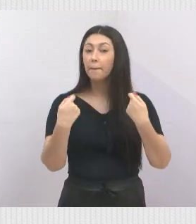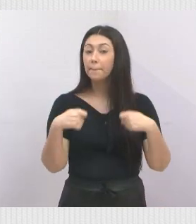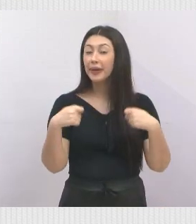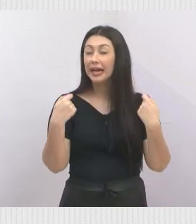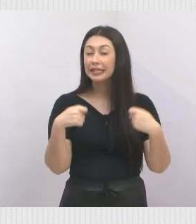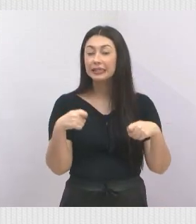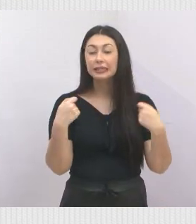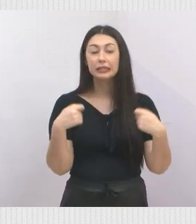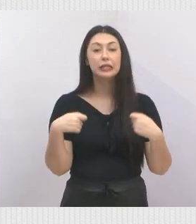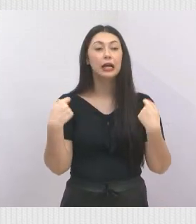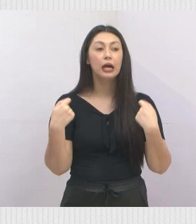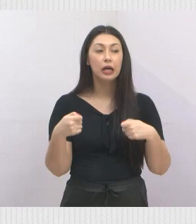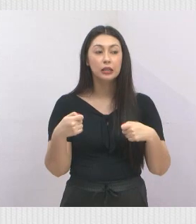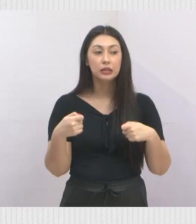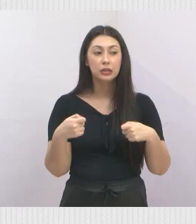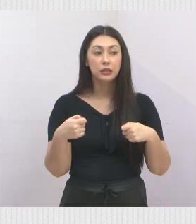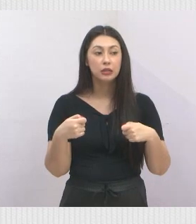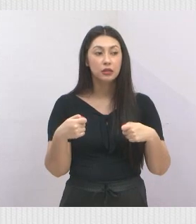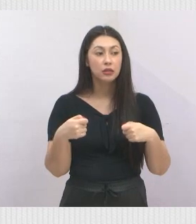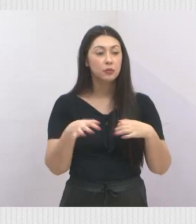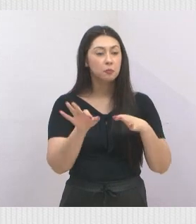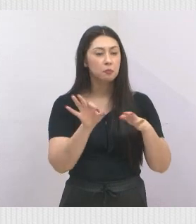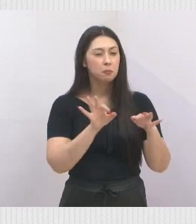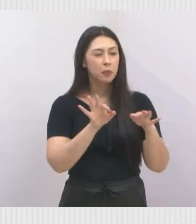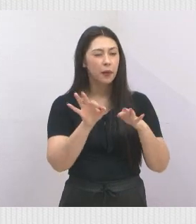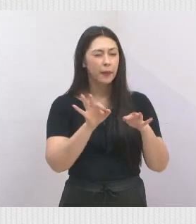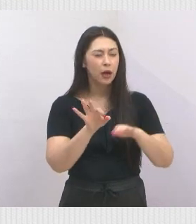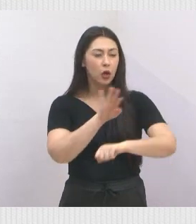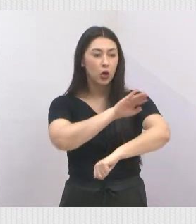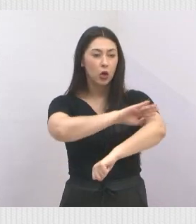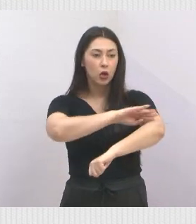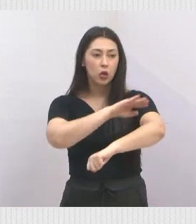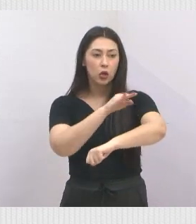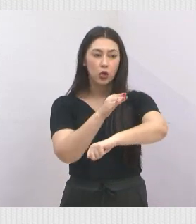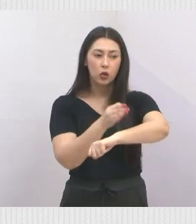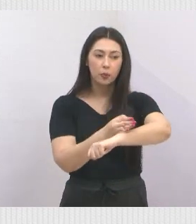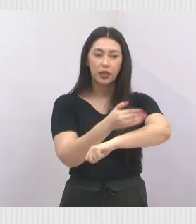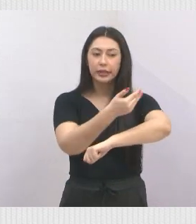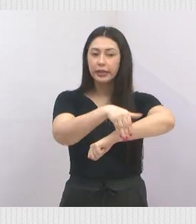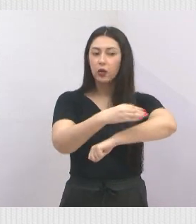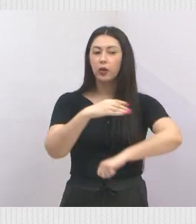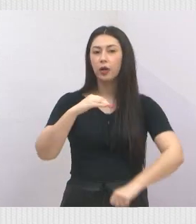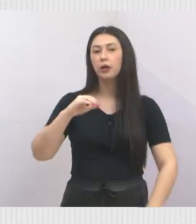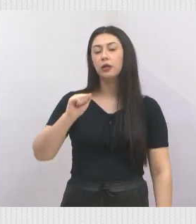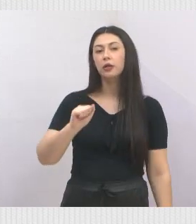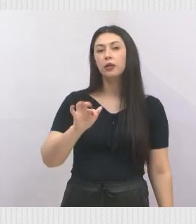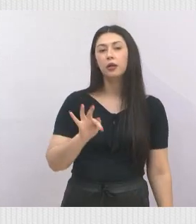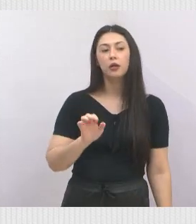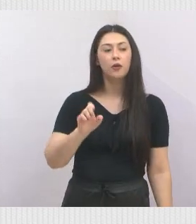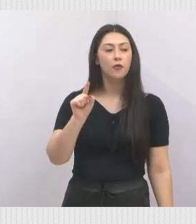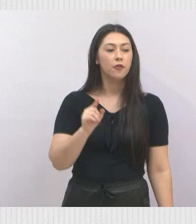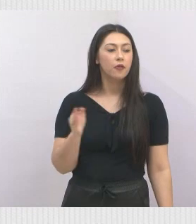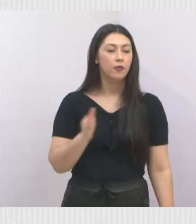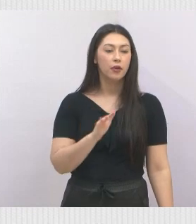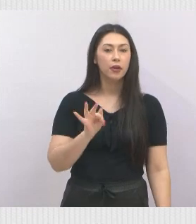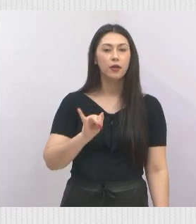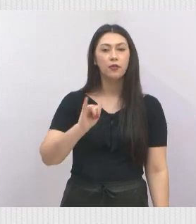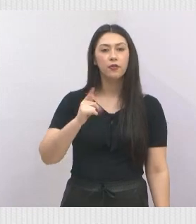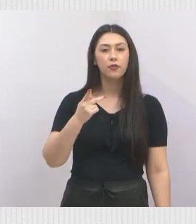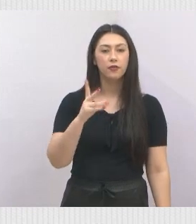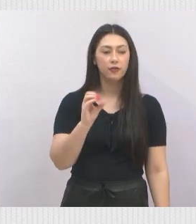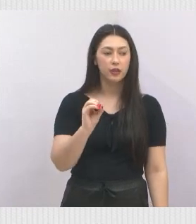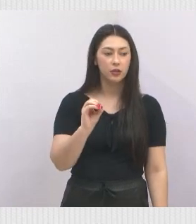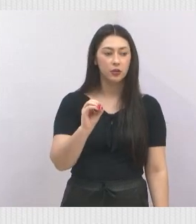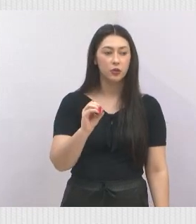rápido possível uma lombada na Rua Café Filho, onde foi feita a